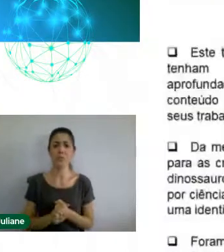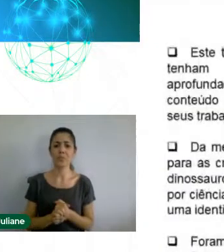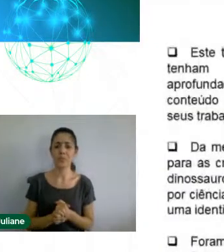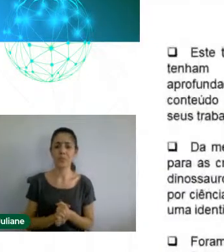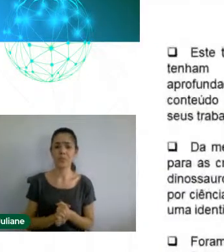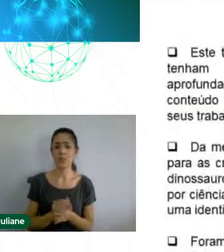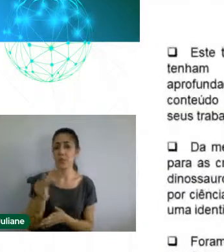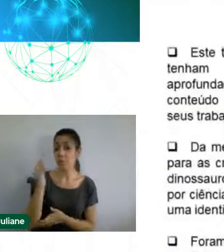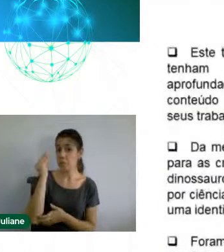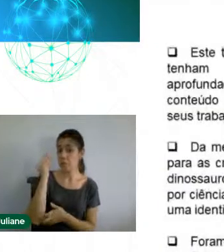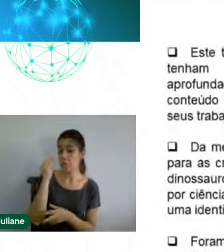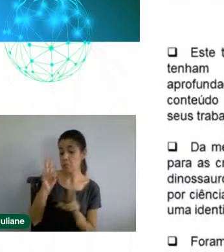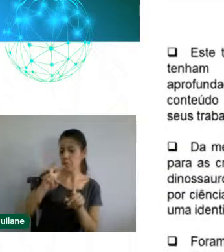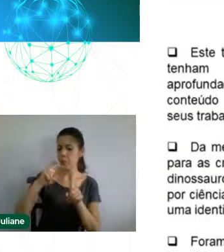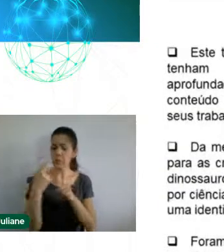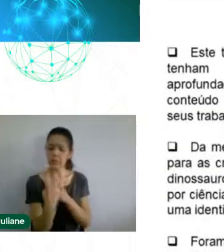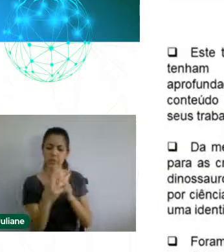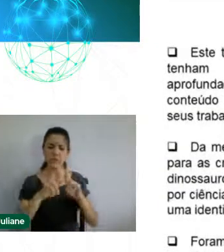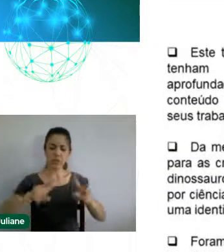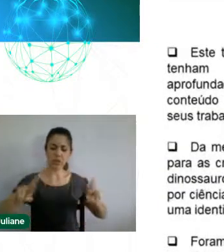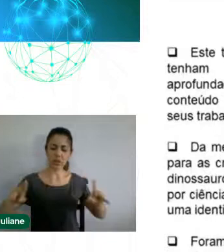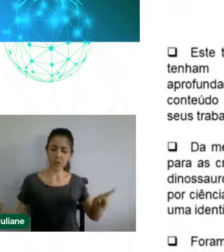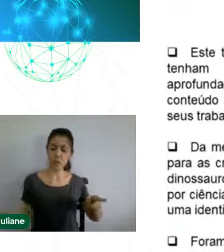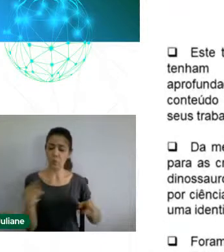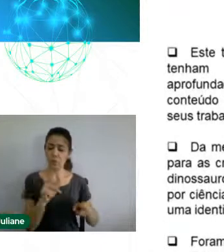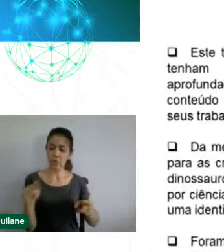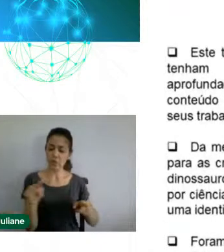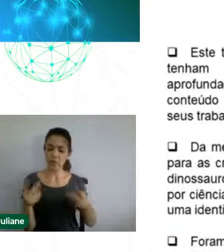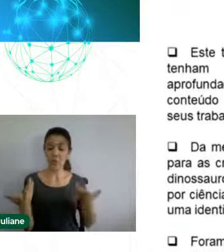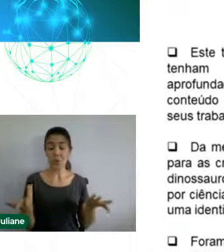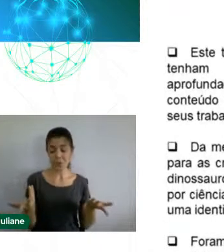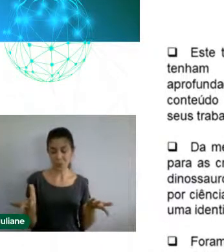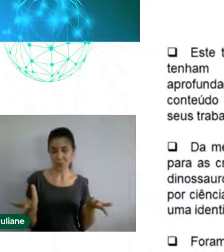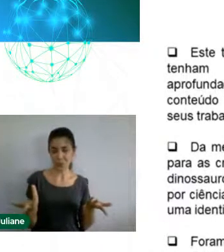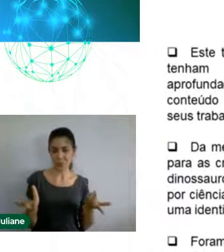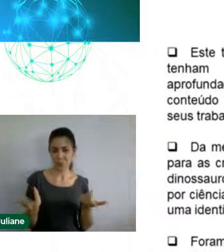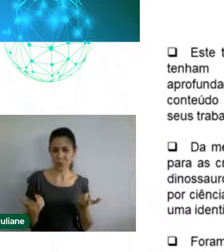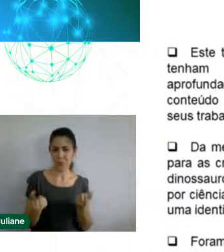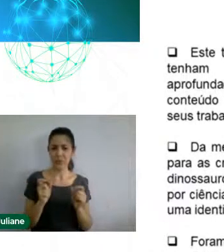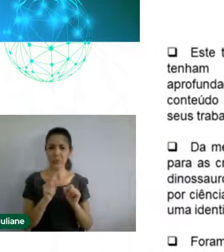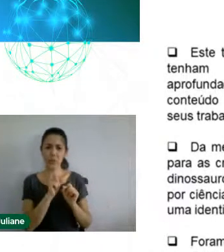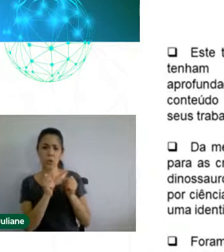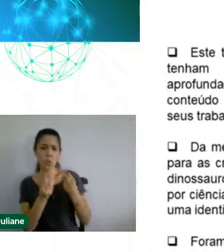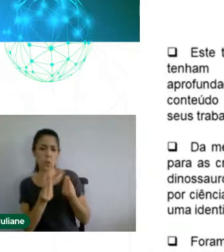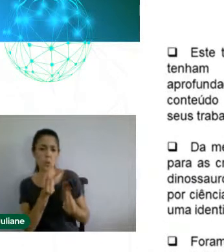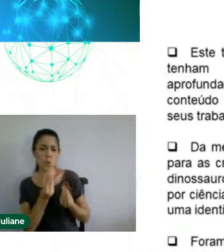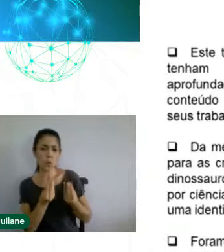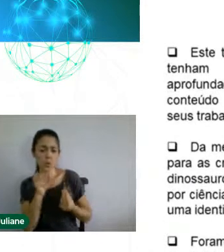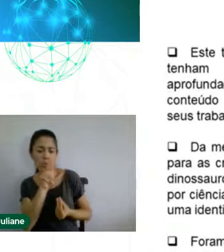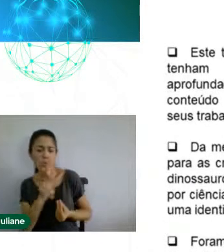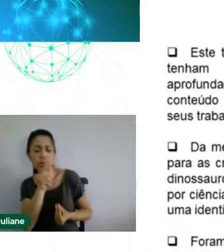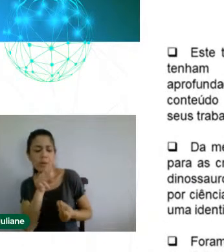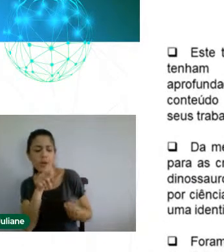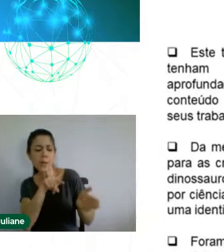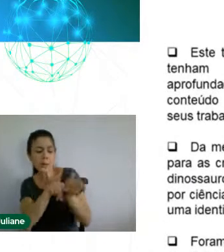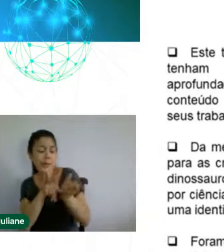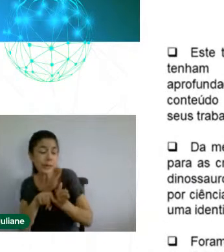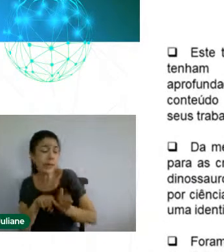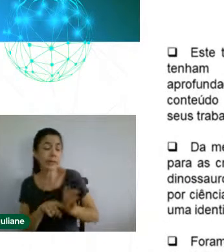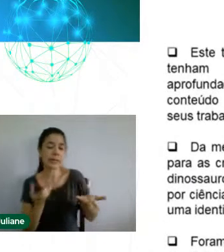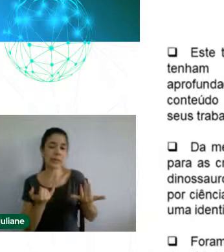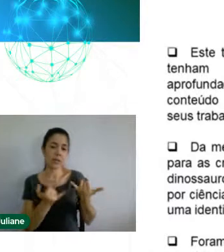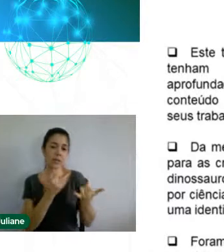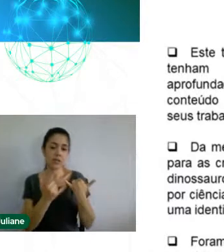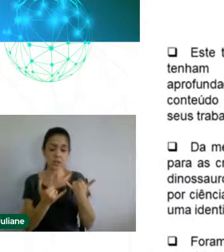possuem interesse em ampliar seus conhecimentos pessoais, ou que desejam utilizar essa pesquisa e suas atividades na sala de aula, como forma de